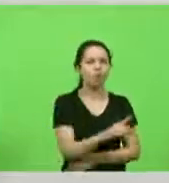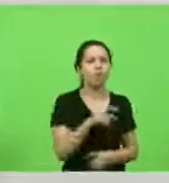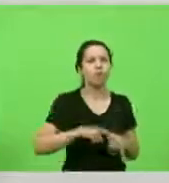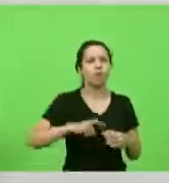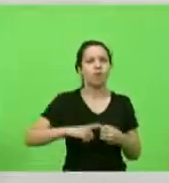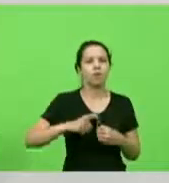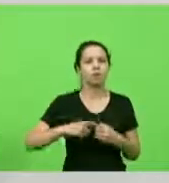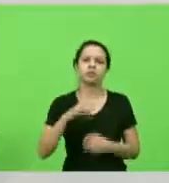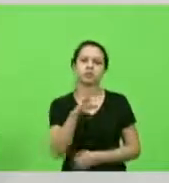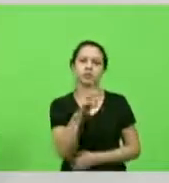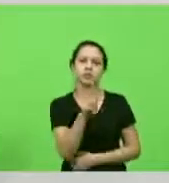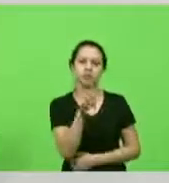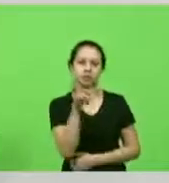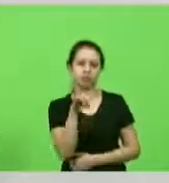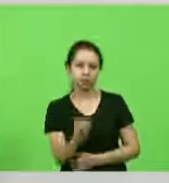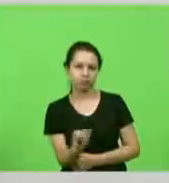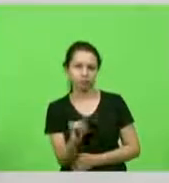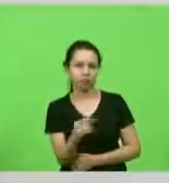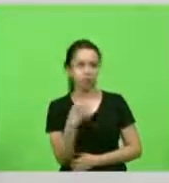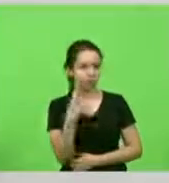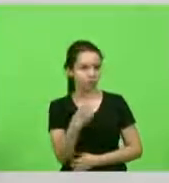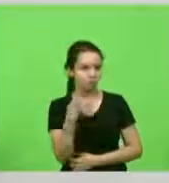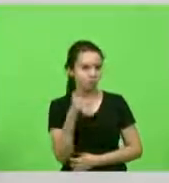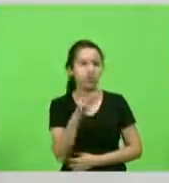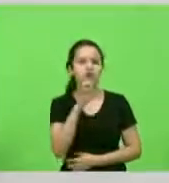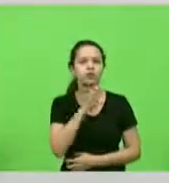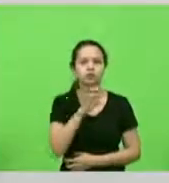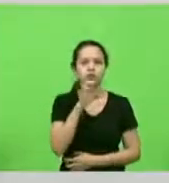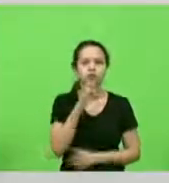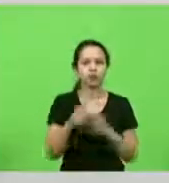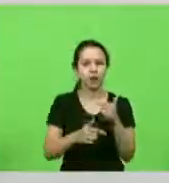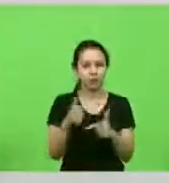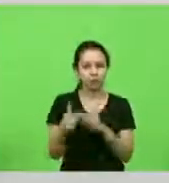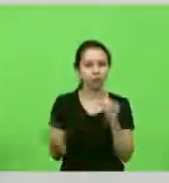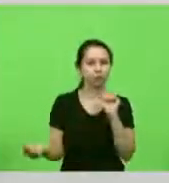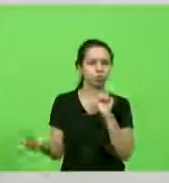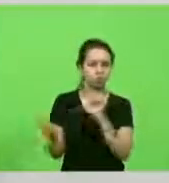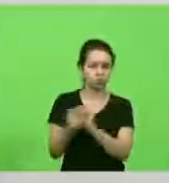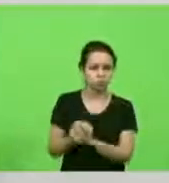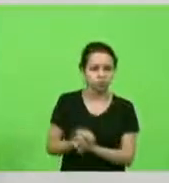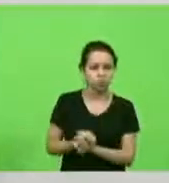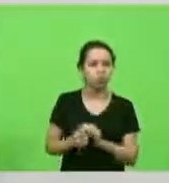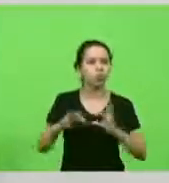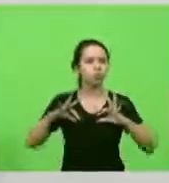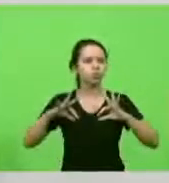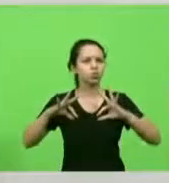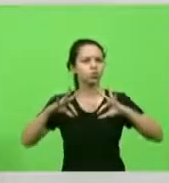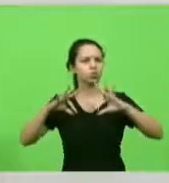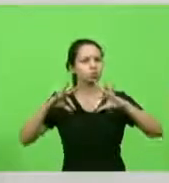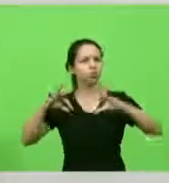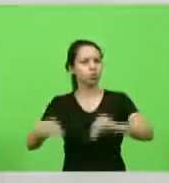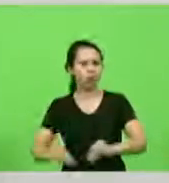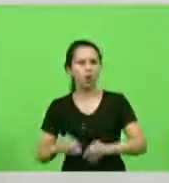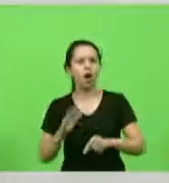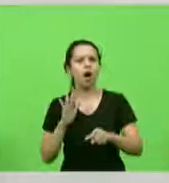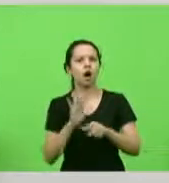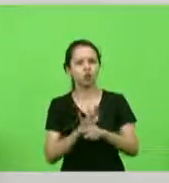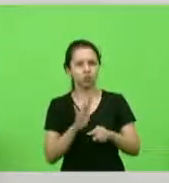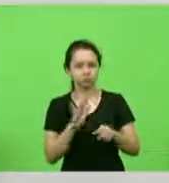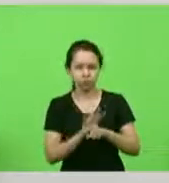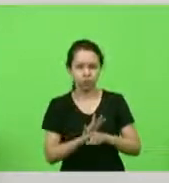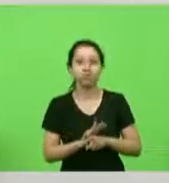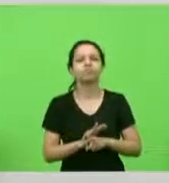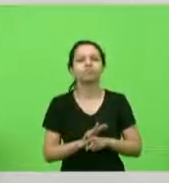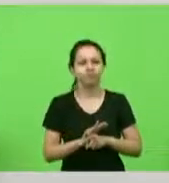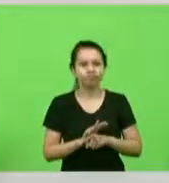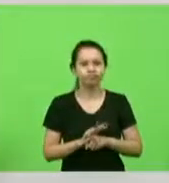o deputado Felipe Estevam que trabalhou conosco todos todos contribuíram nós tivemos